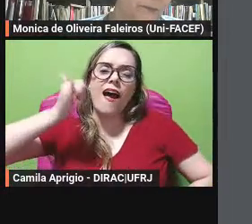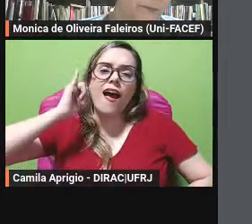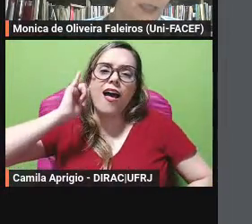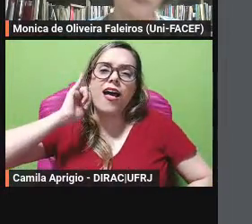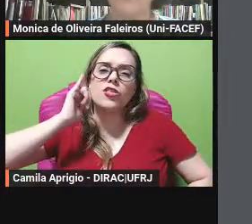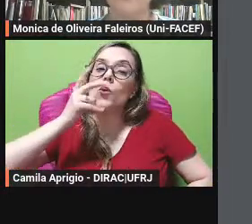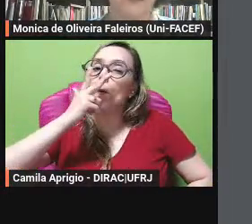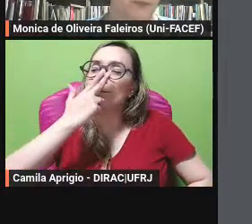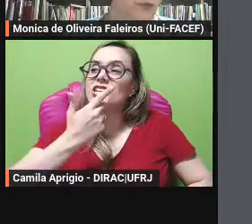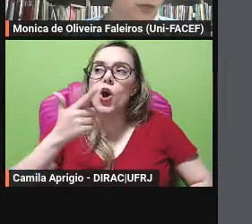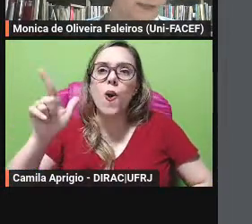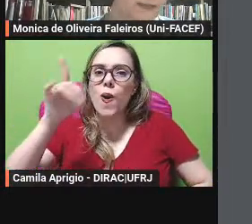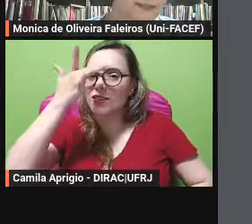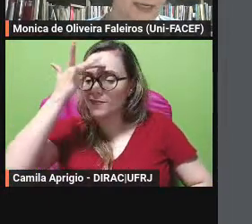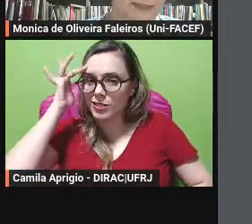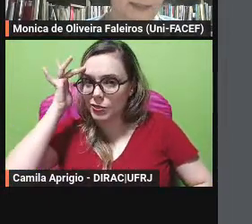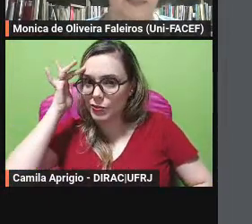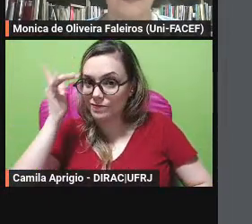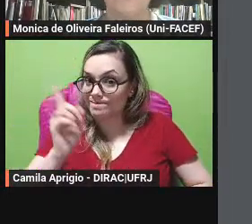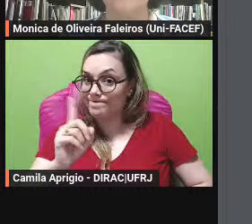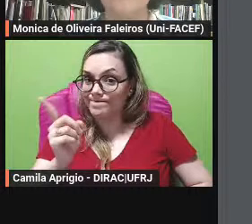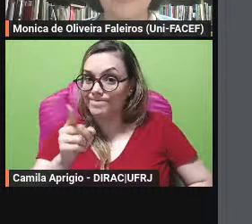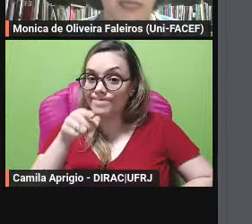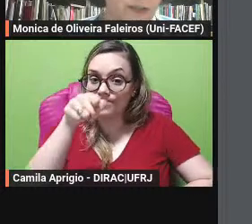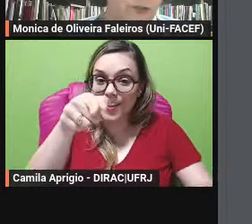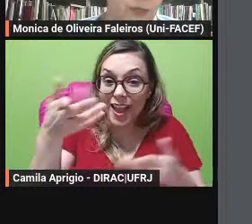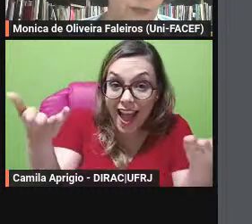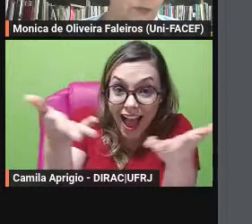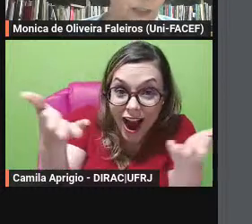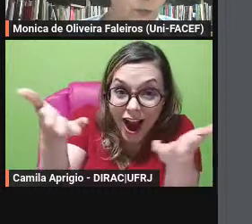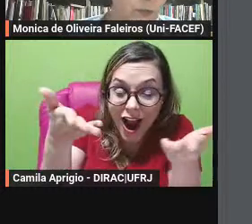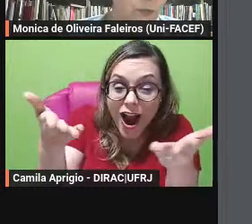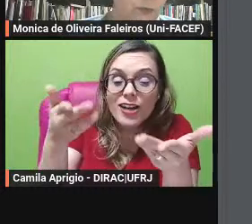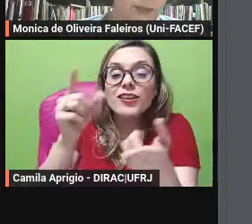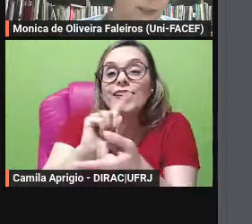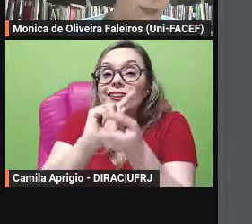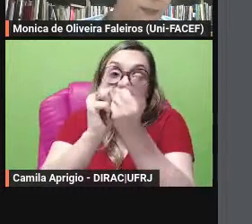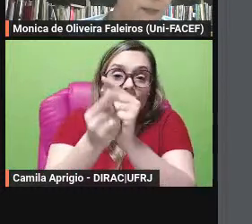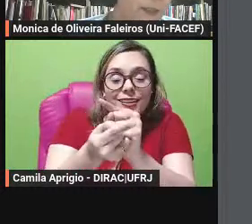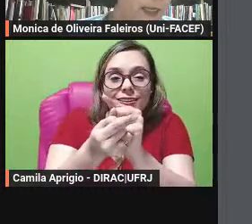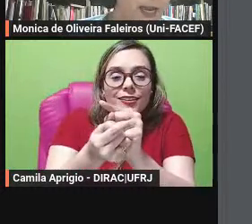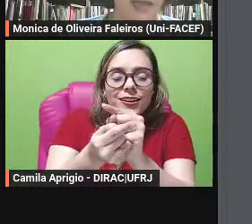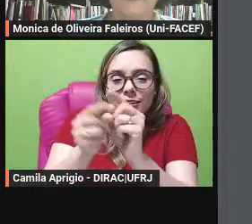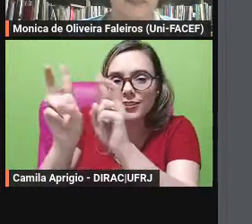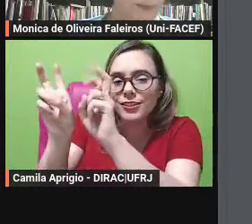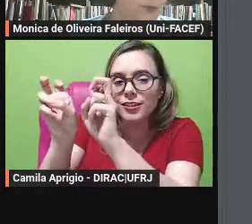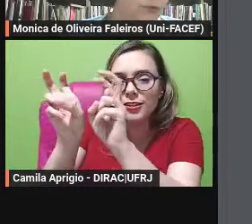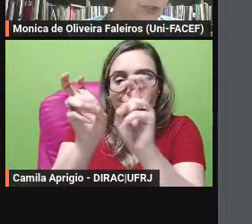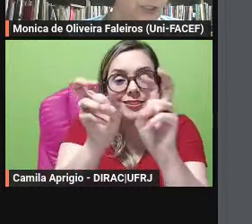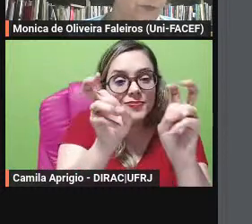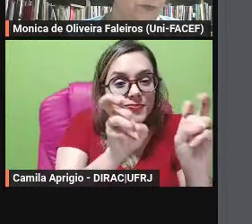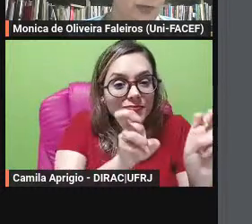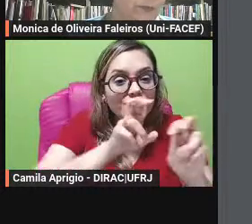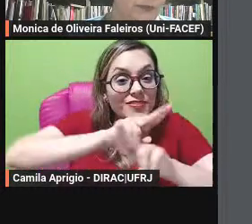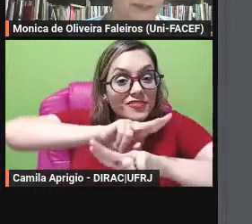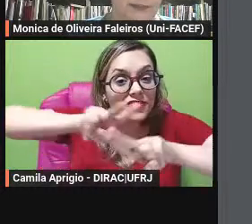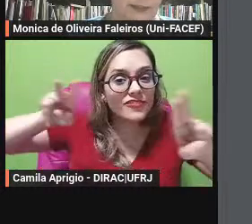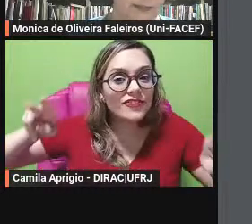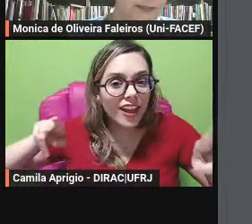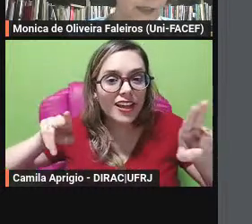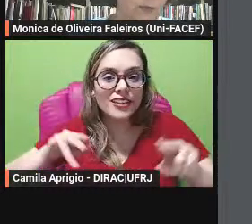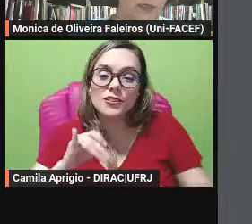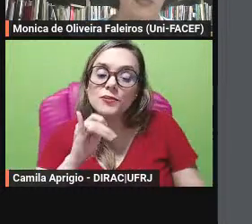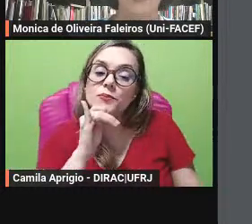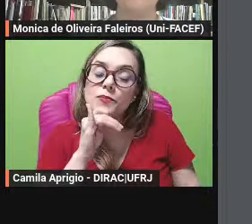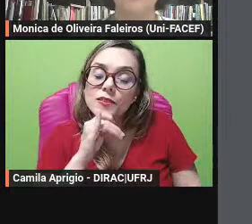as fábulas fabulosas trazem os mais diversos assuntos e temas as que parodiam fábulas da